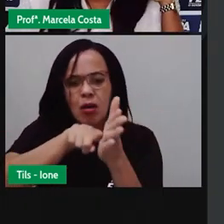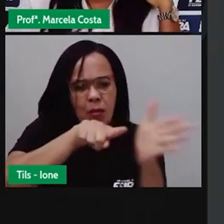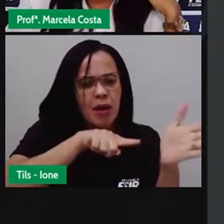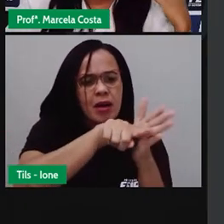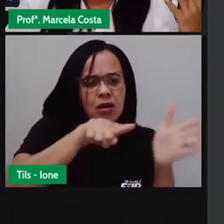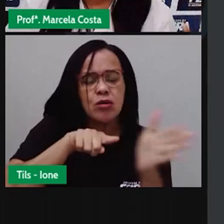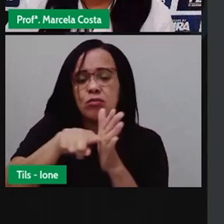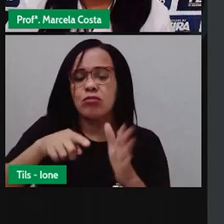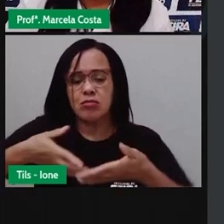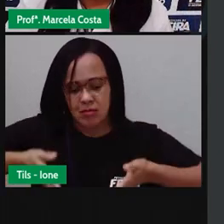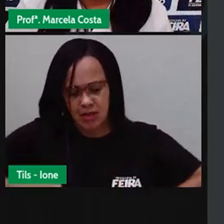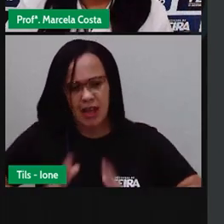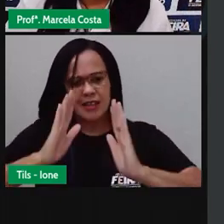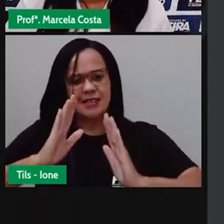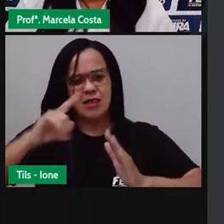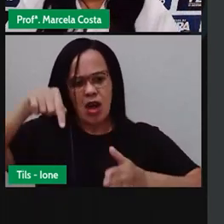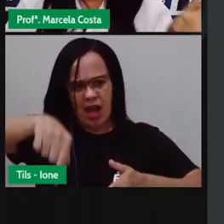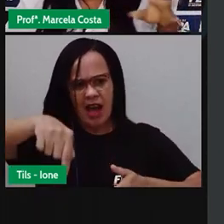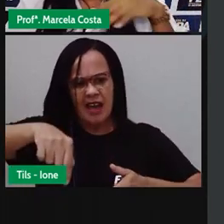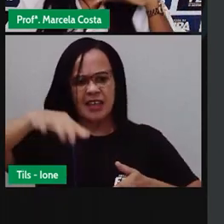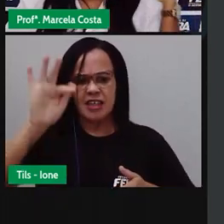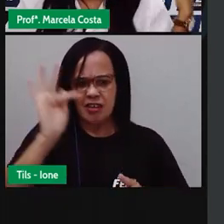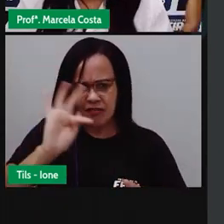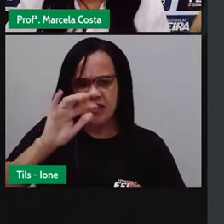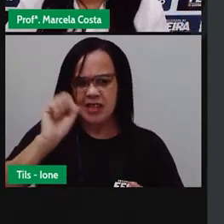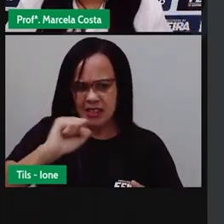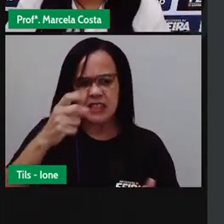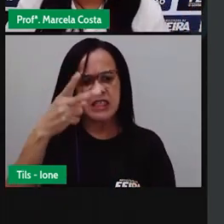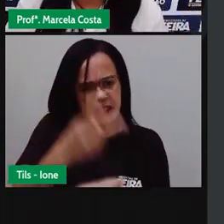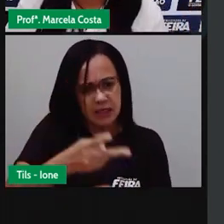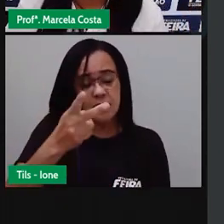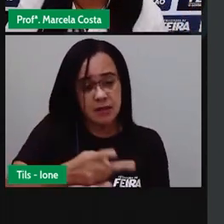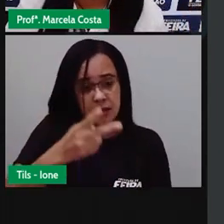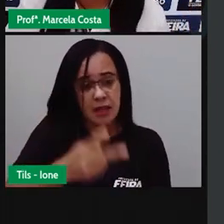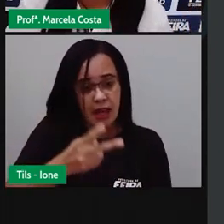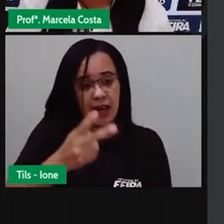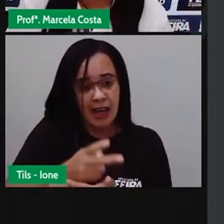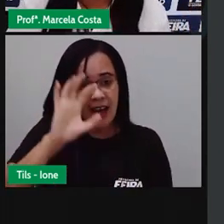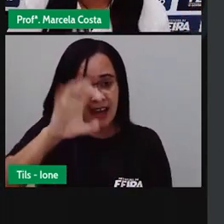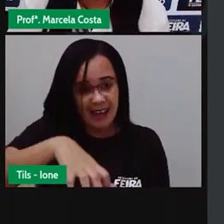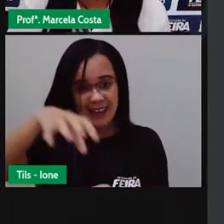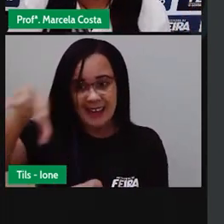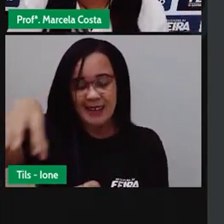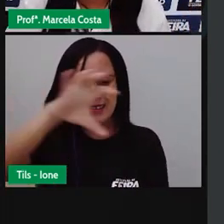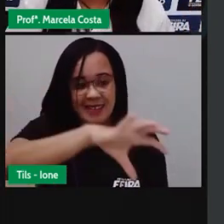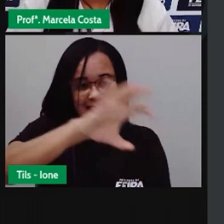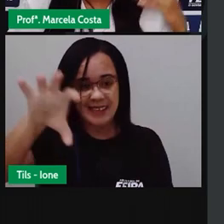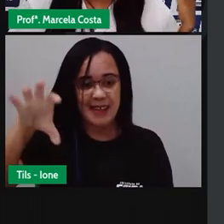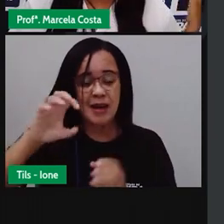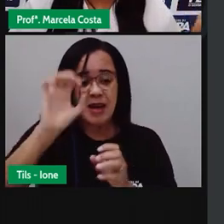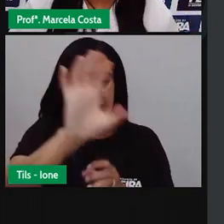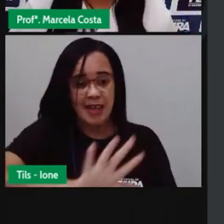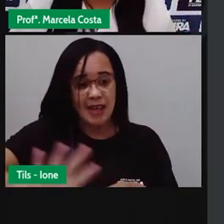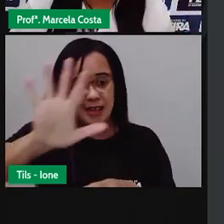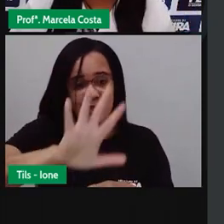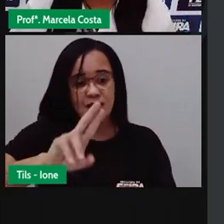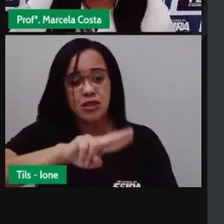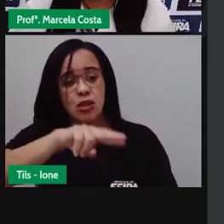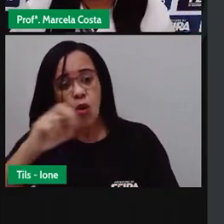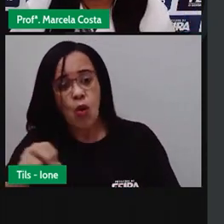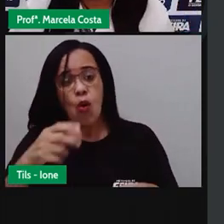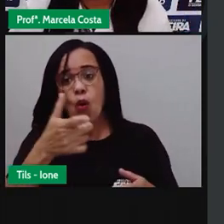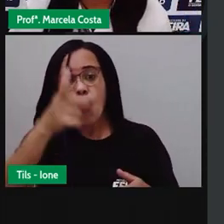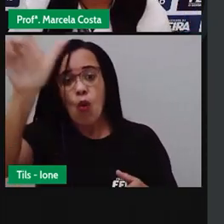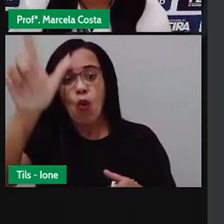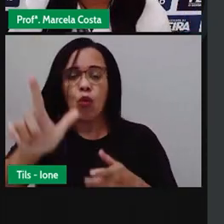se eles nasceram aqui, sempre viveram aqui nessa região de Feira de Santana, ou se eles são de outro